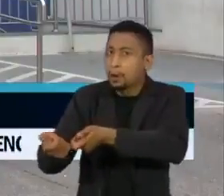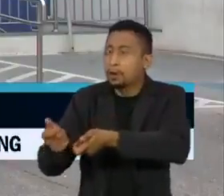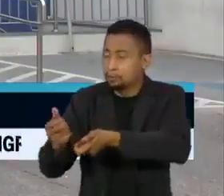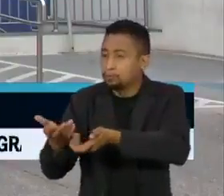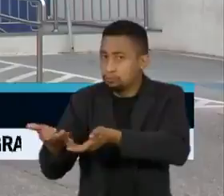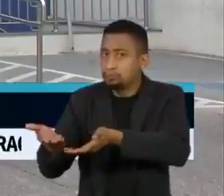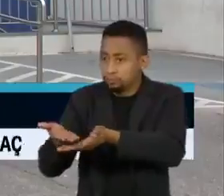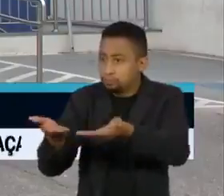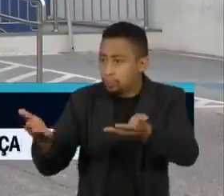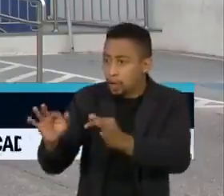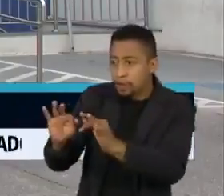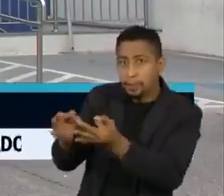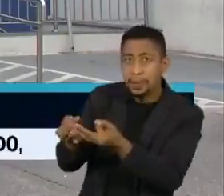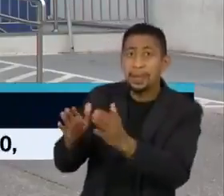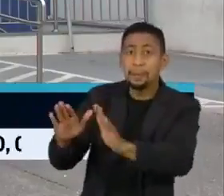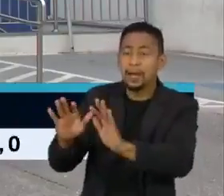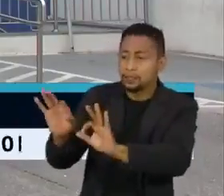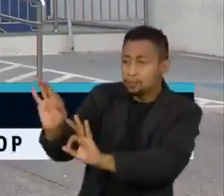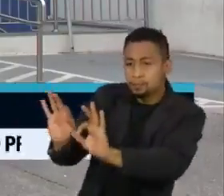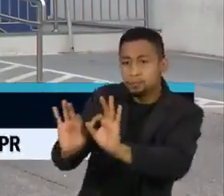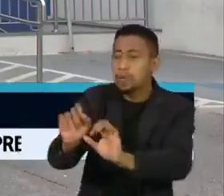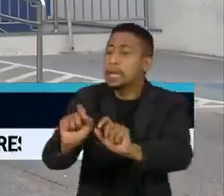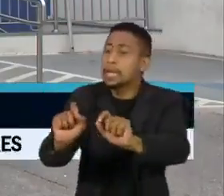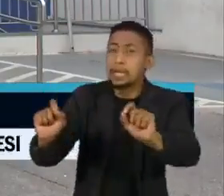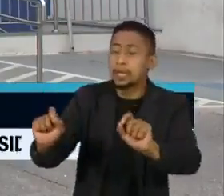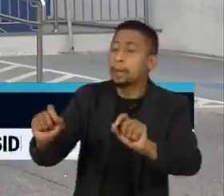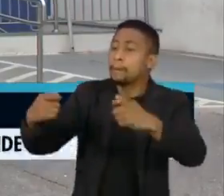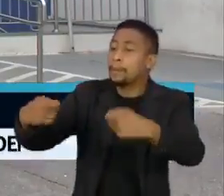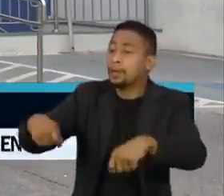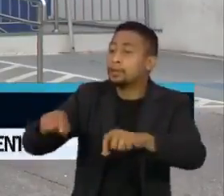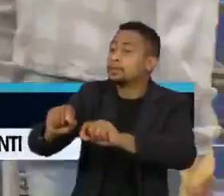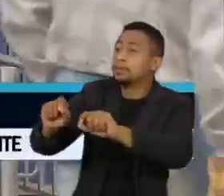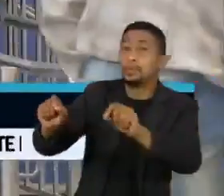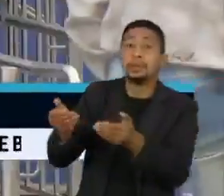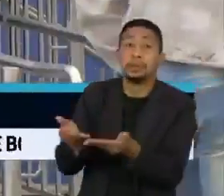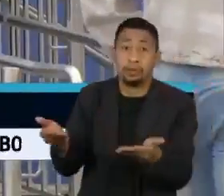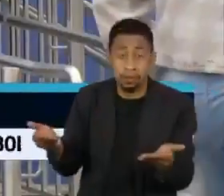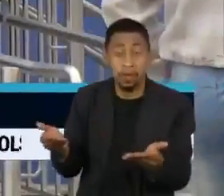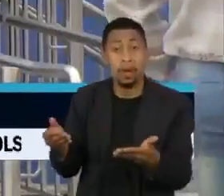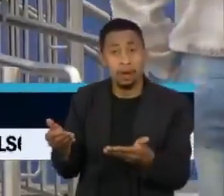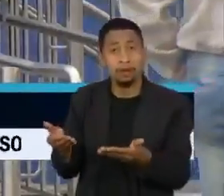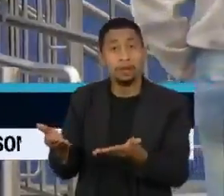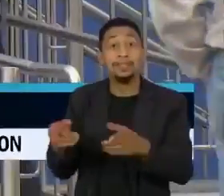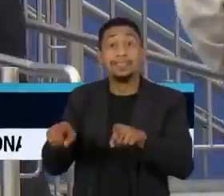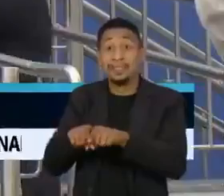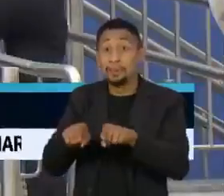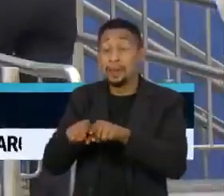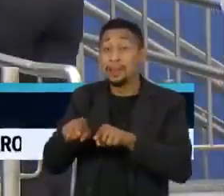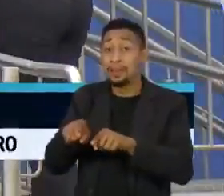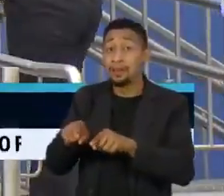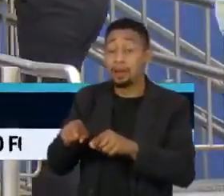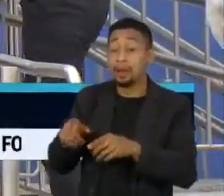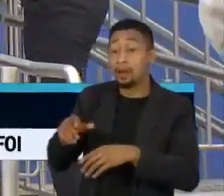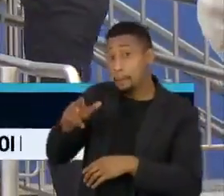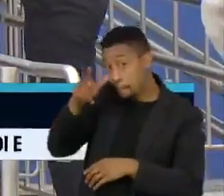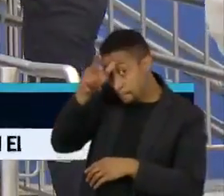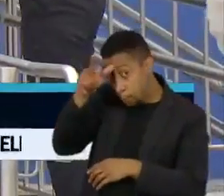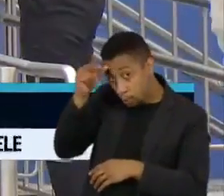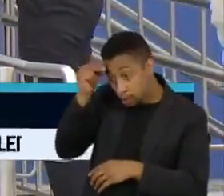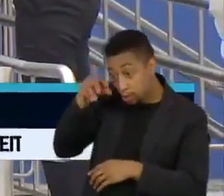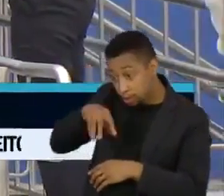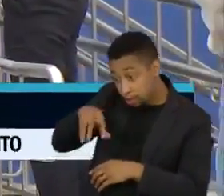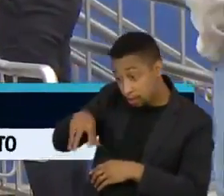com uma fila muito bem organizada. E, obviamente, deixar que os municípios, em particular as comunidades,